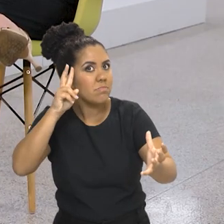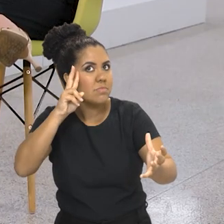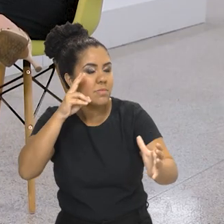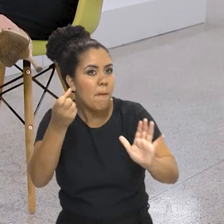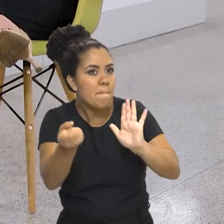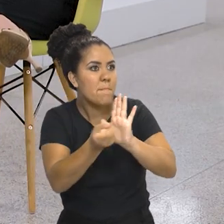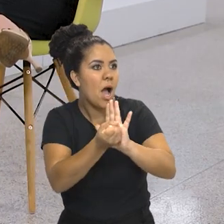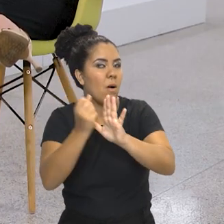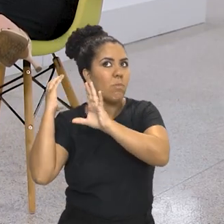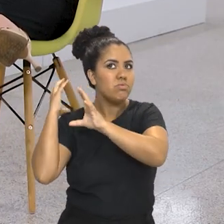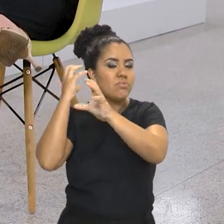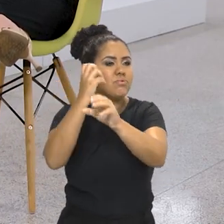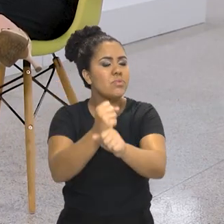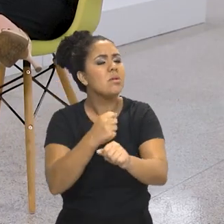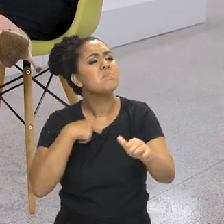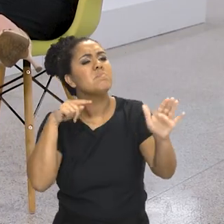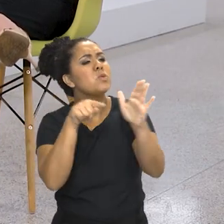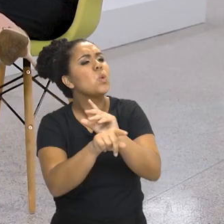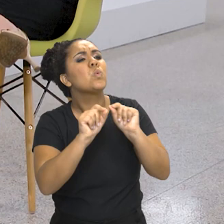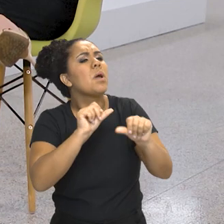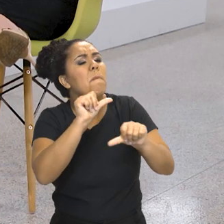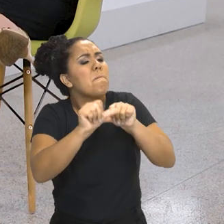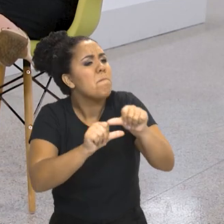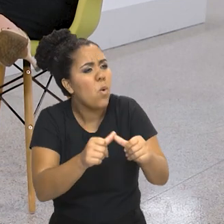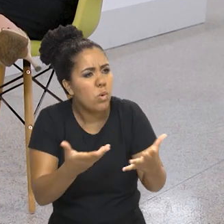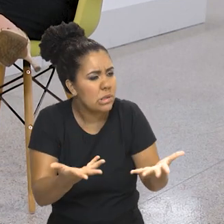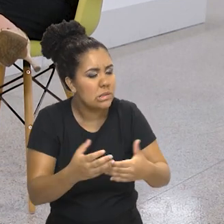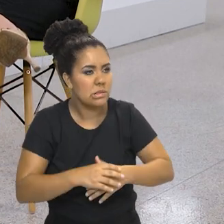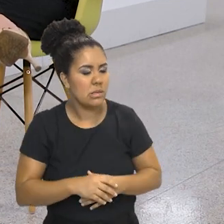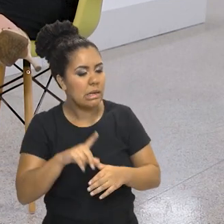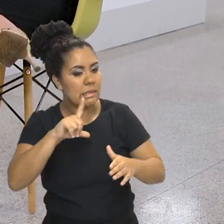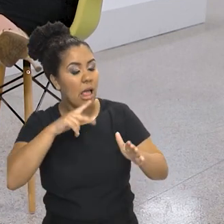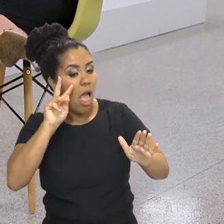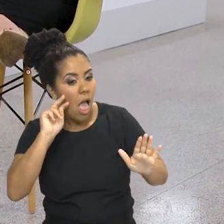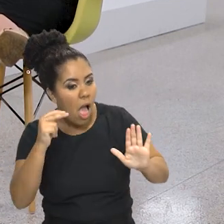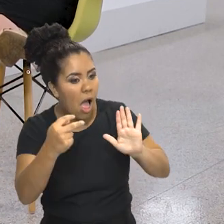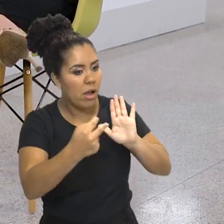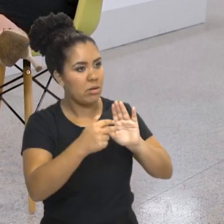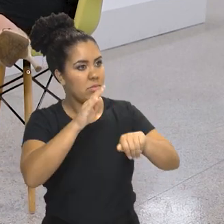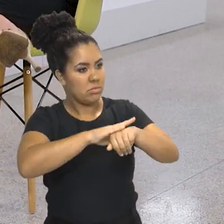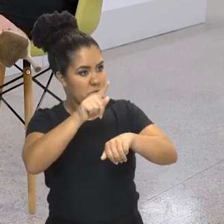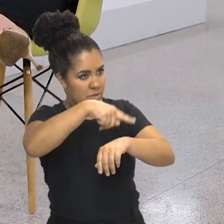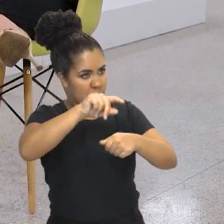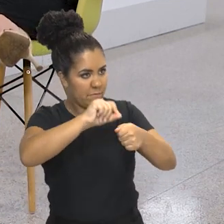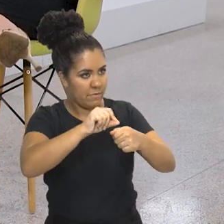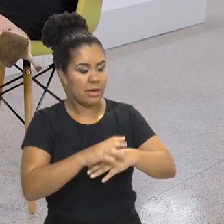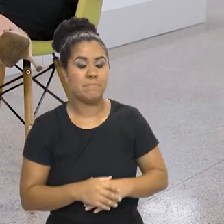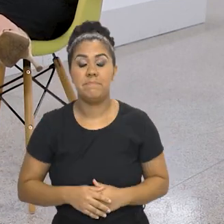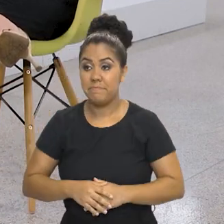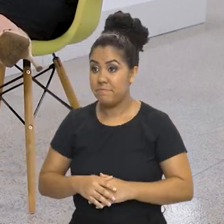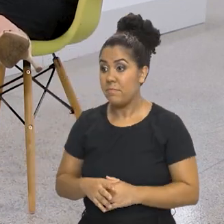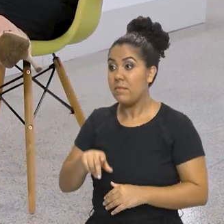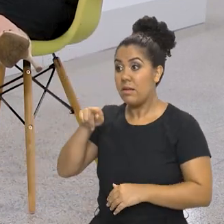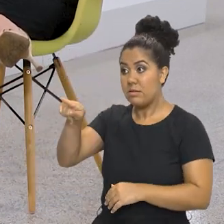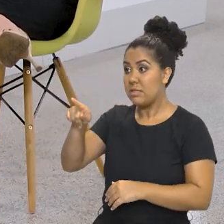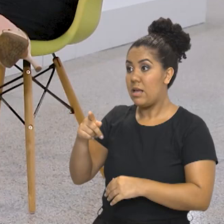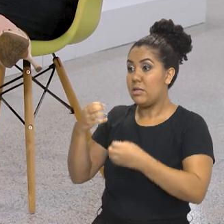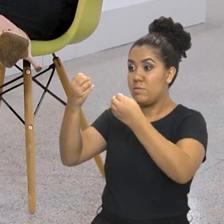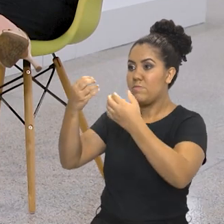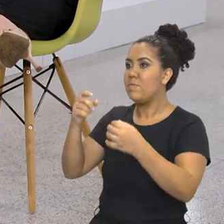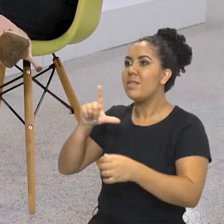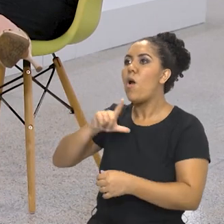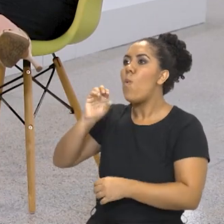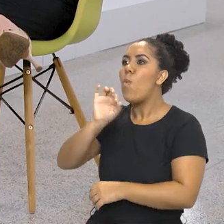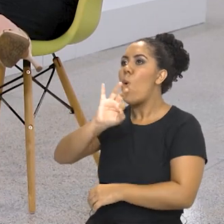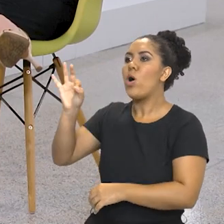se inscreveram, por exemplo. O que é que muda a partir daí? Então, tem esse reconhecimento que vocês fizeram. Jaqueline Cede é um ótimo